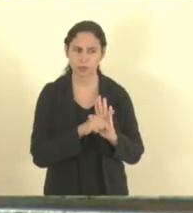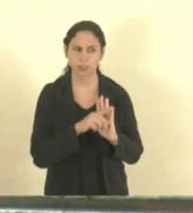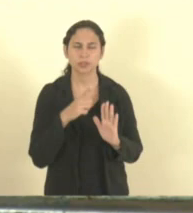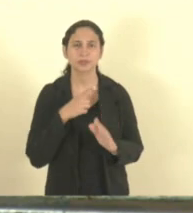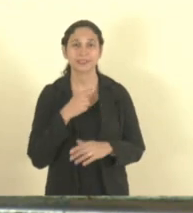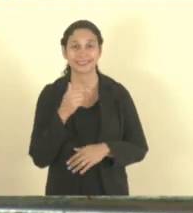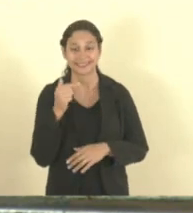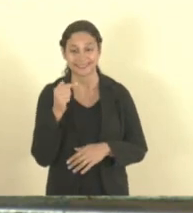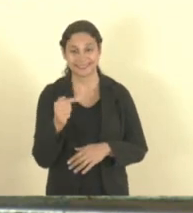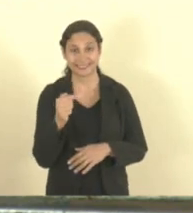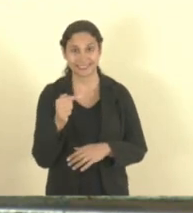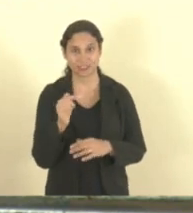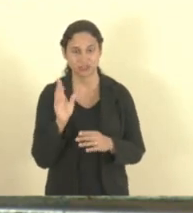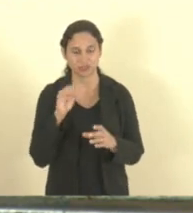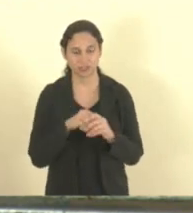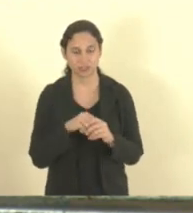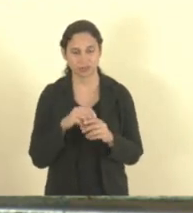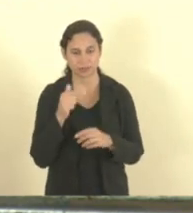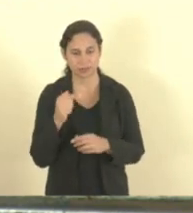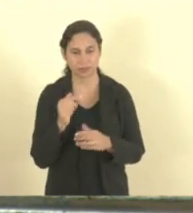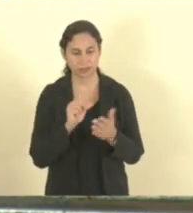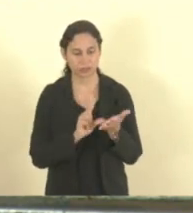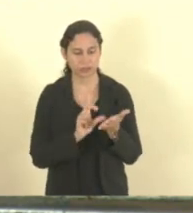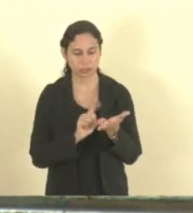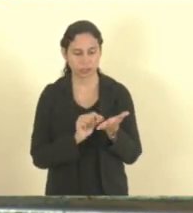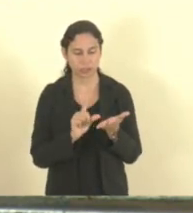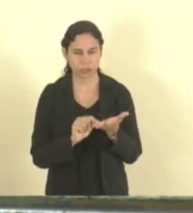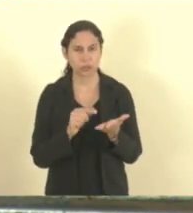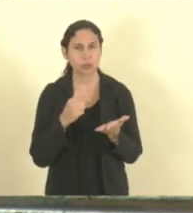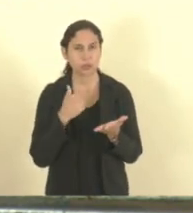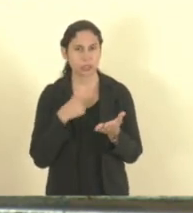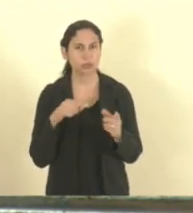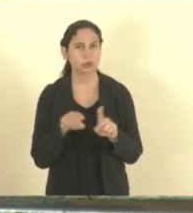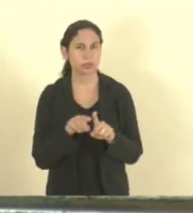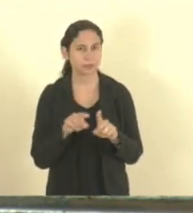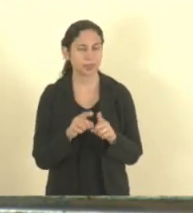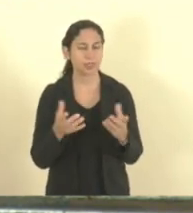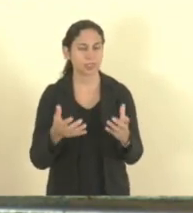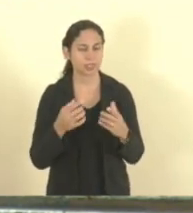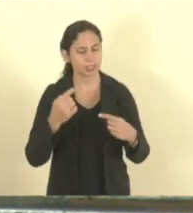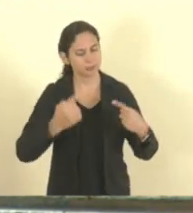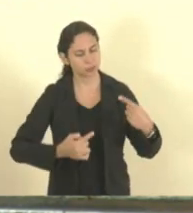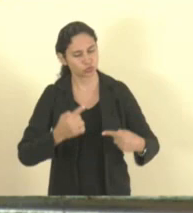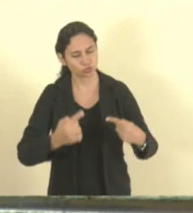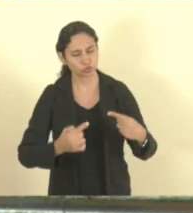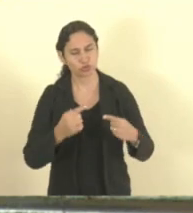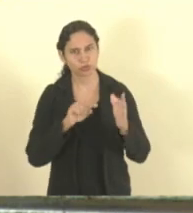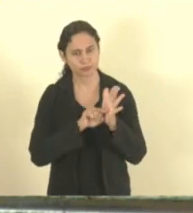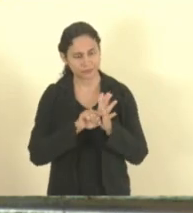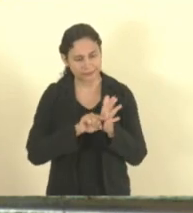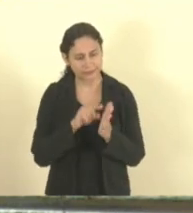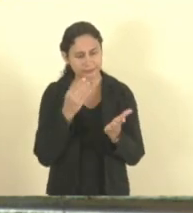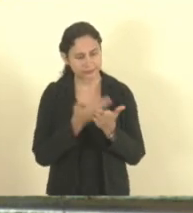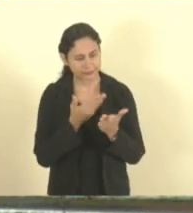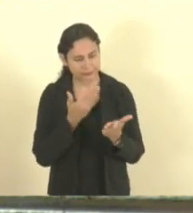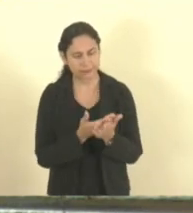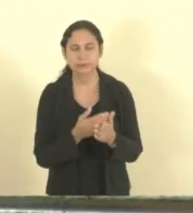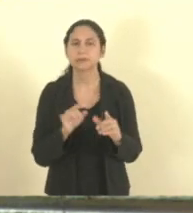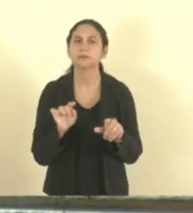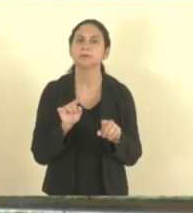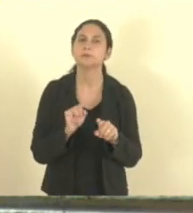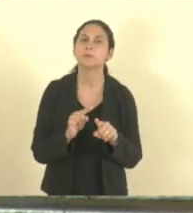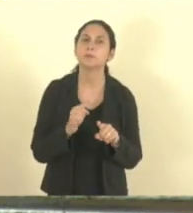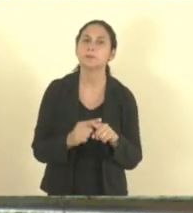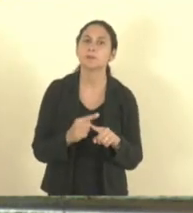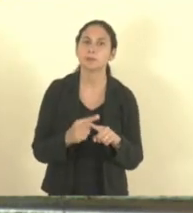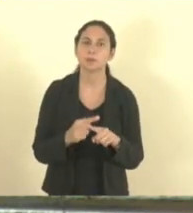artigos e tem algumas questões aqui que eu também gostaria de discutir mais aprofundadamente, porque tem aqui